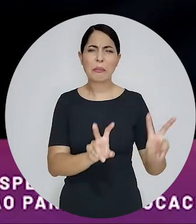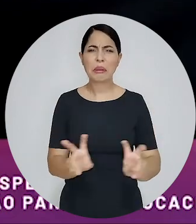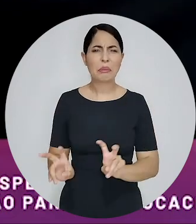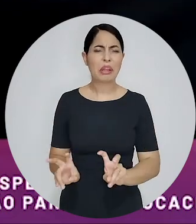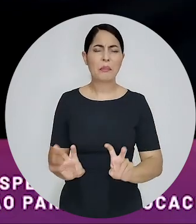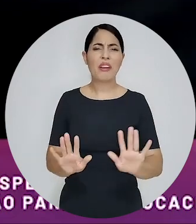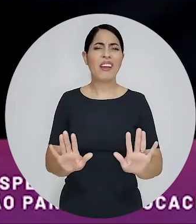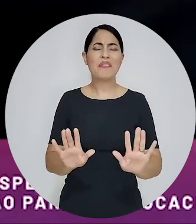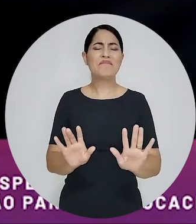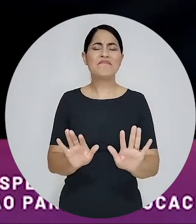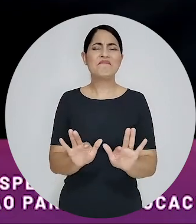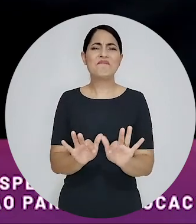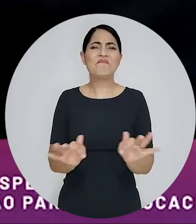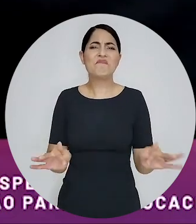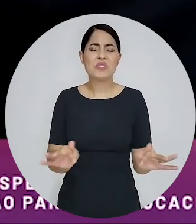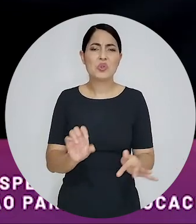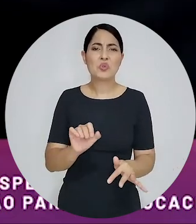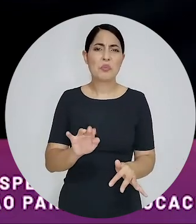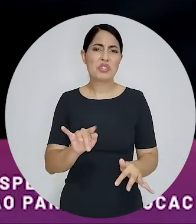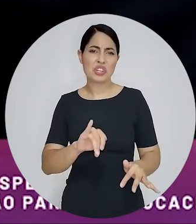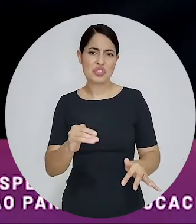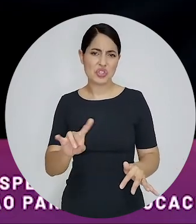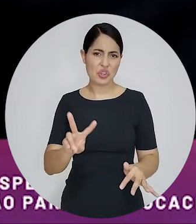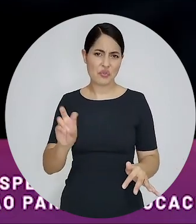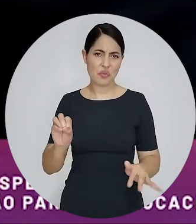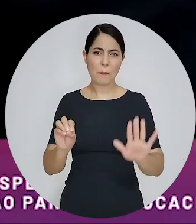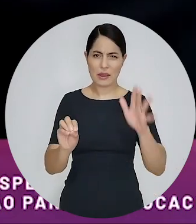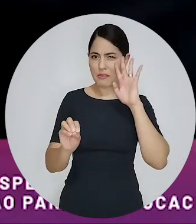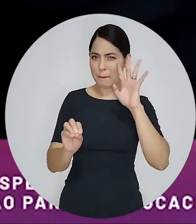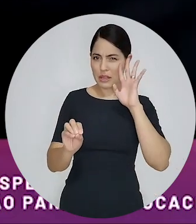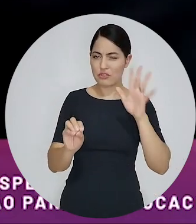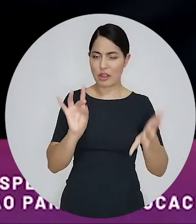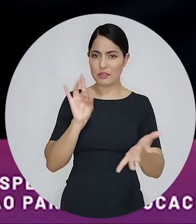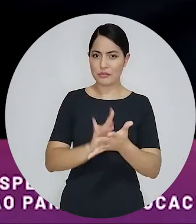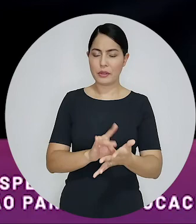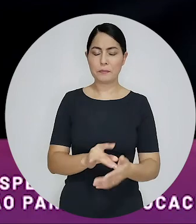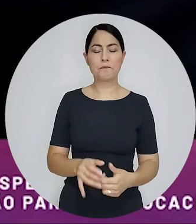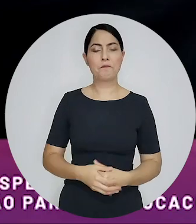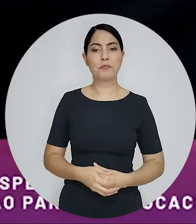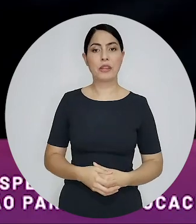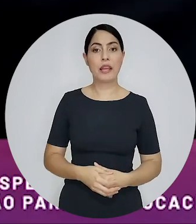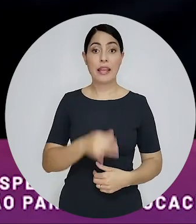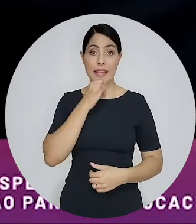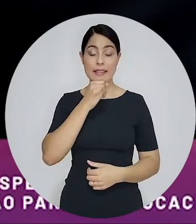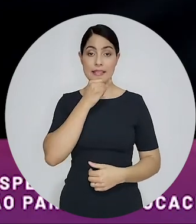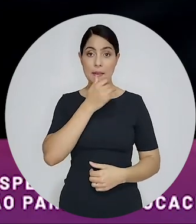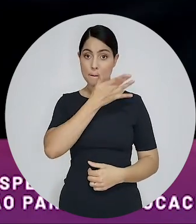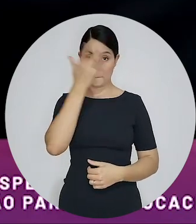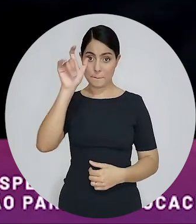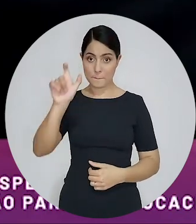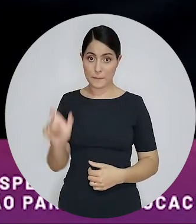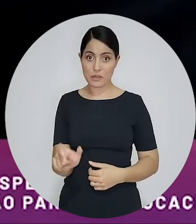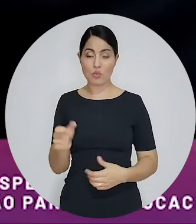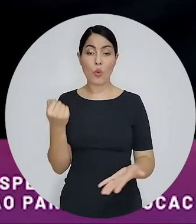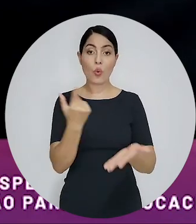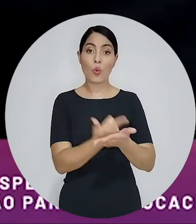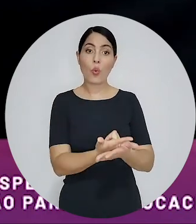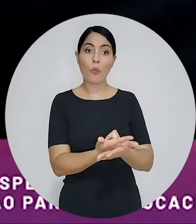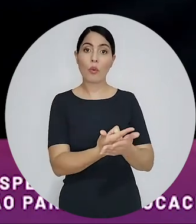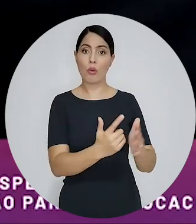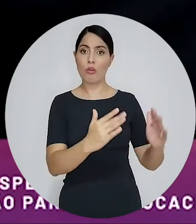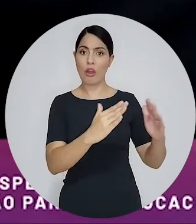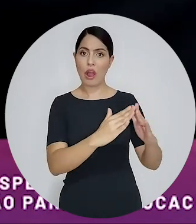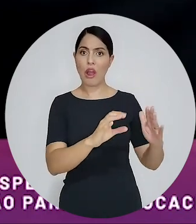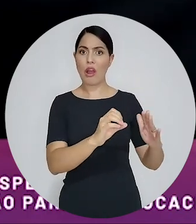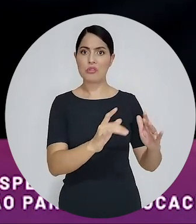vamos imaginar que eu estou com um caso estou falando de um caso concreto de dar a compra de um imóvel em que a pessoa paga